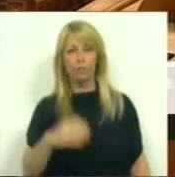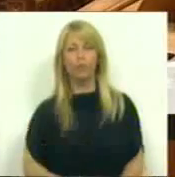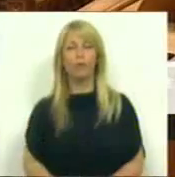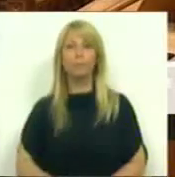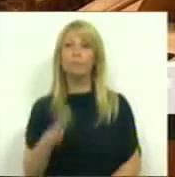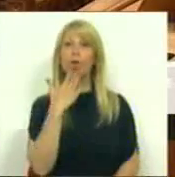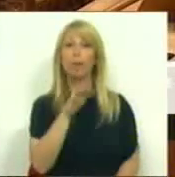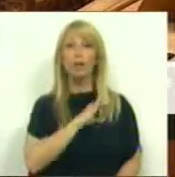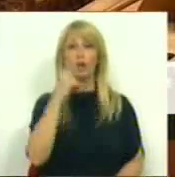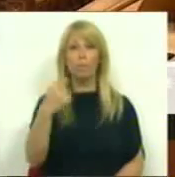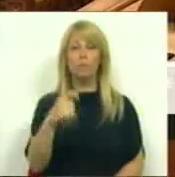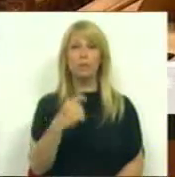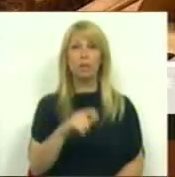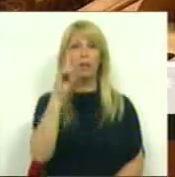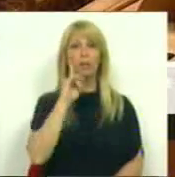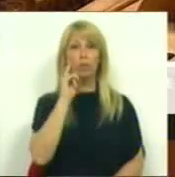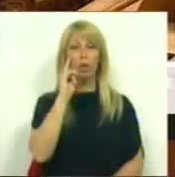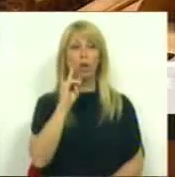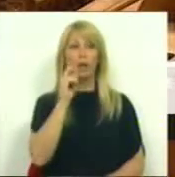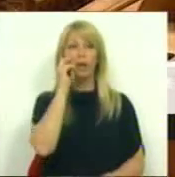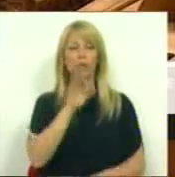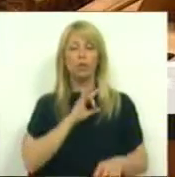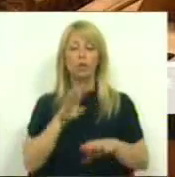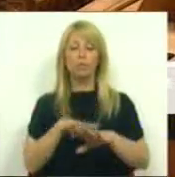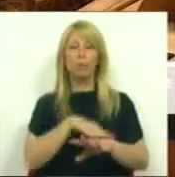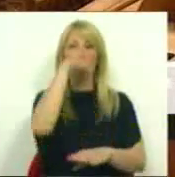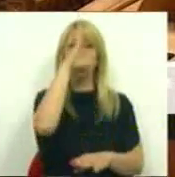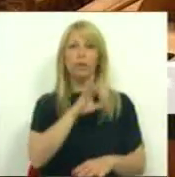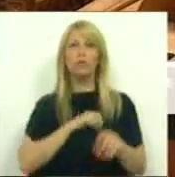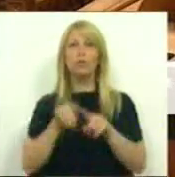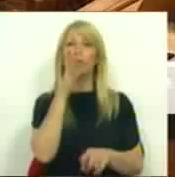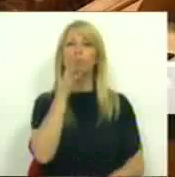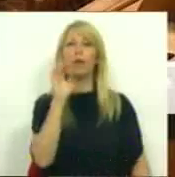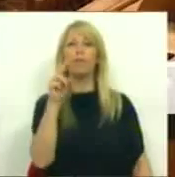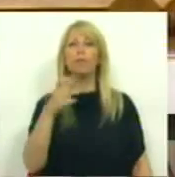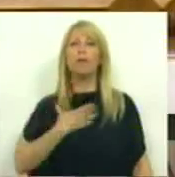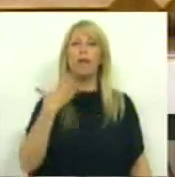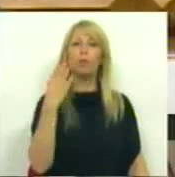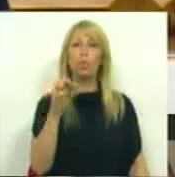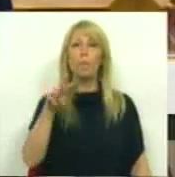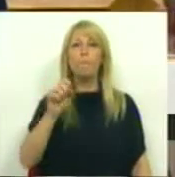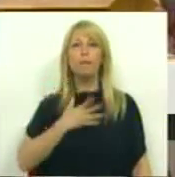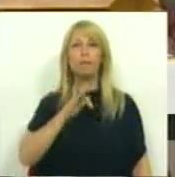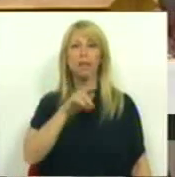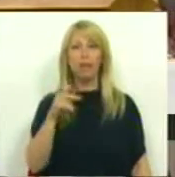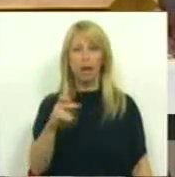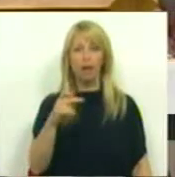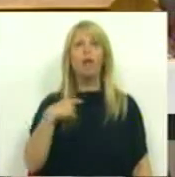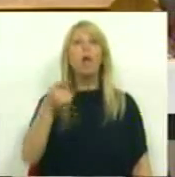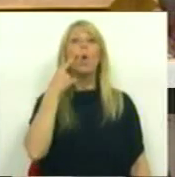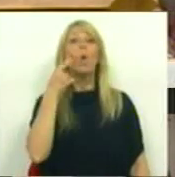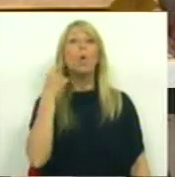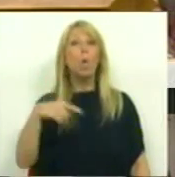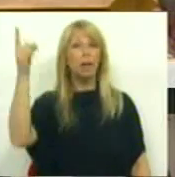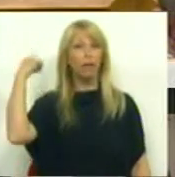Muito obrigada Sr. Presidente, Srs. Membros do Governo, Sr. Deputado Fernando Medina. Na quarta-feira o Partido